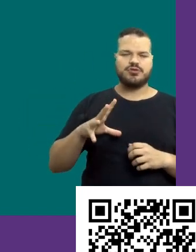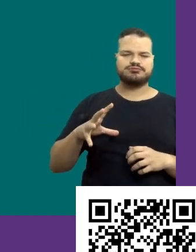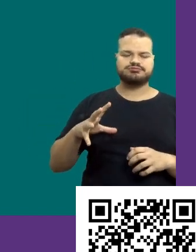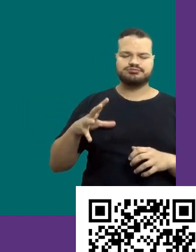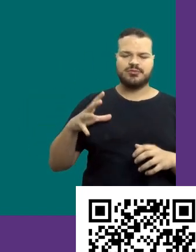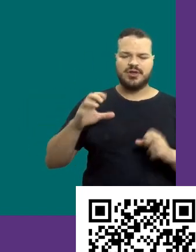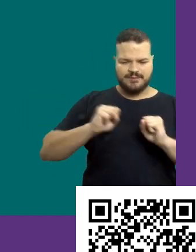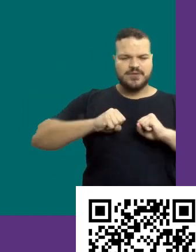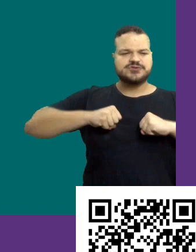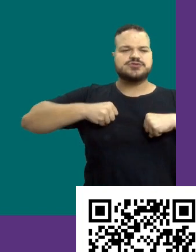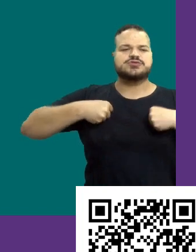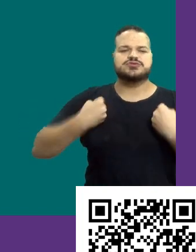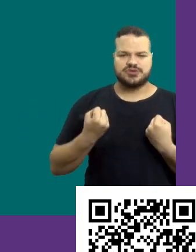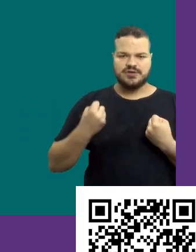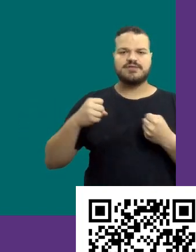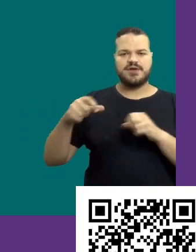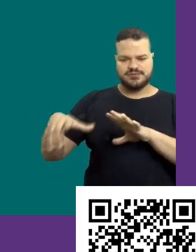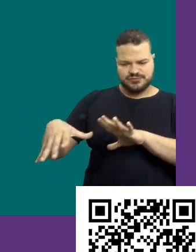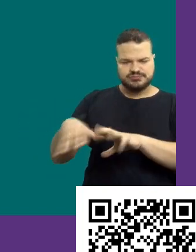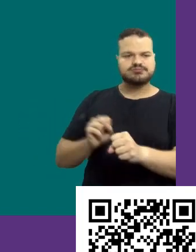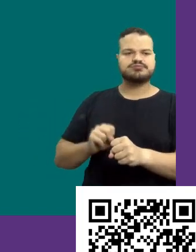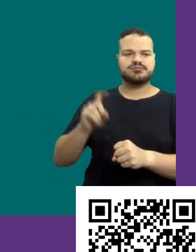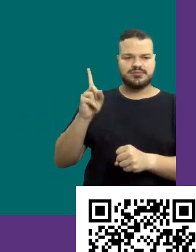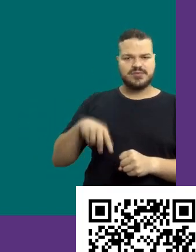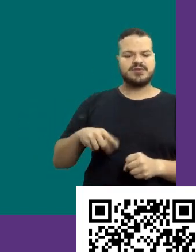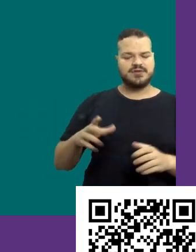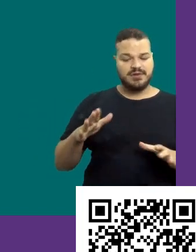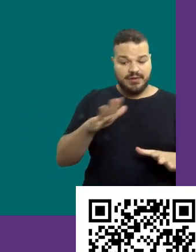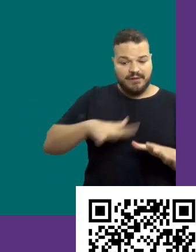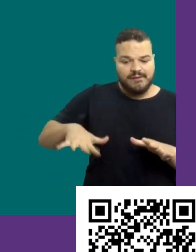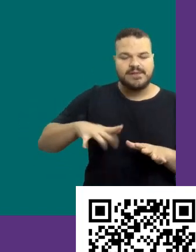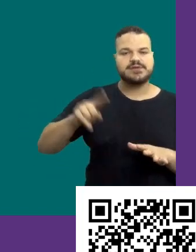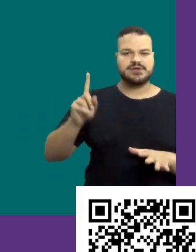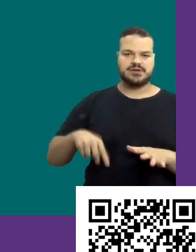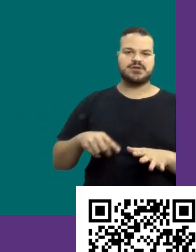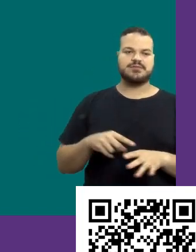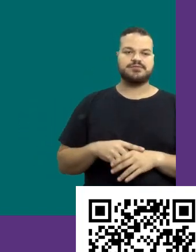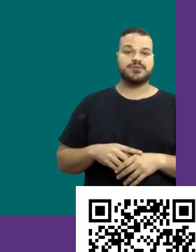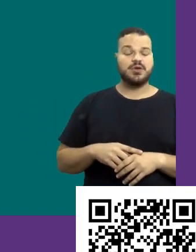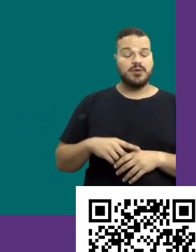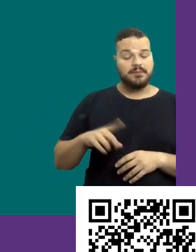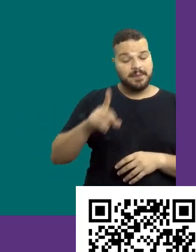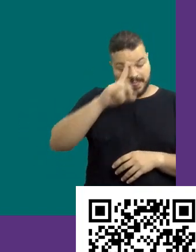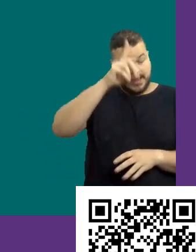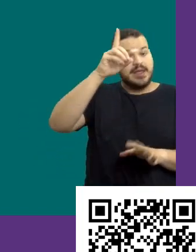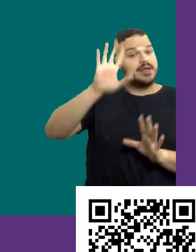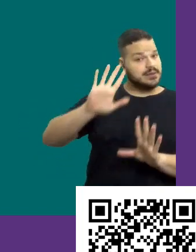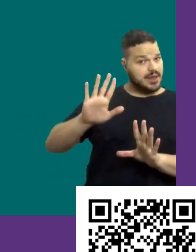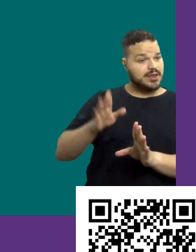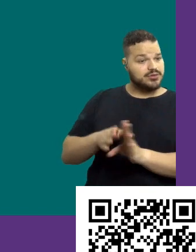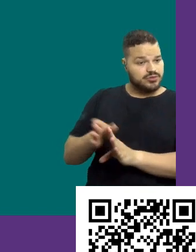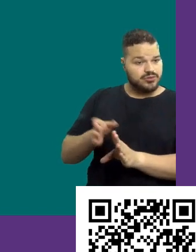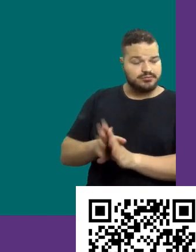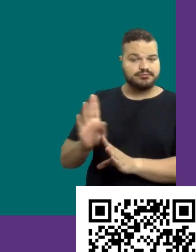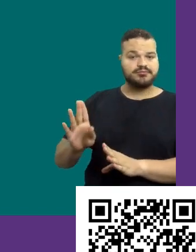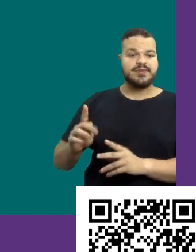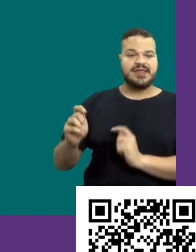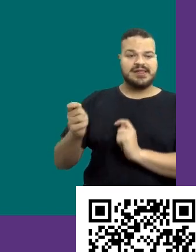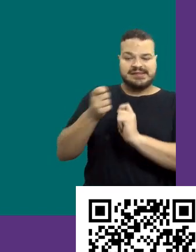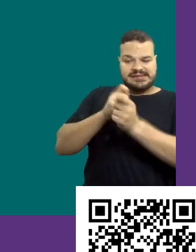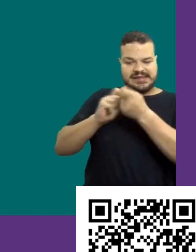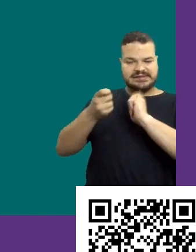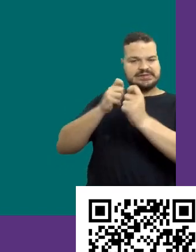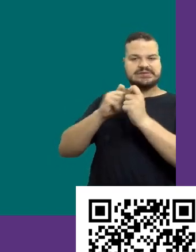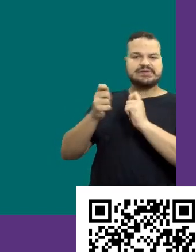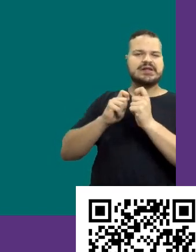é quem é mais motivado e faz mais sentido estar ali. Por isso, pega essa dica. Nas entrevistas, não tem como